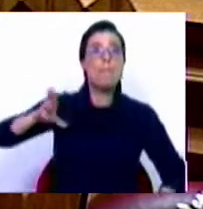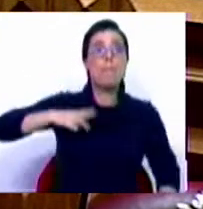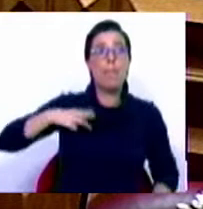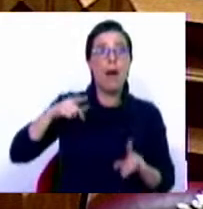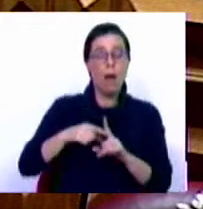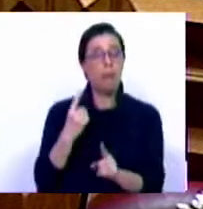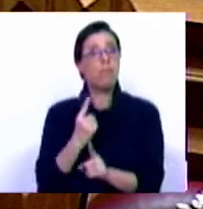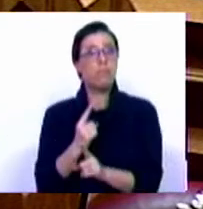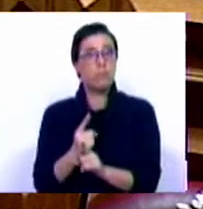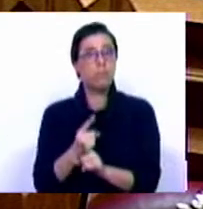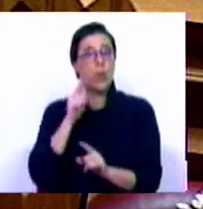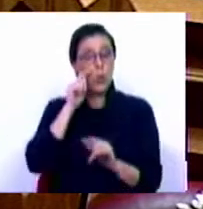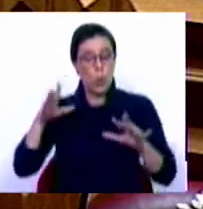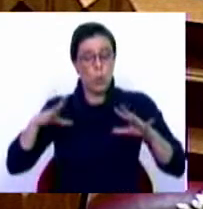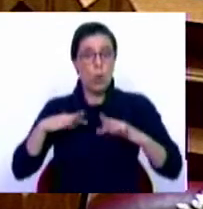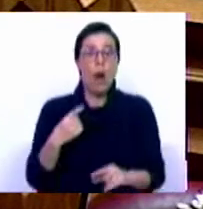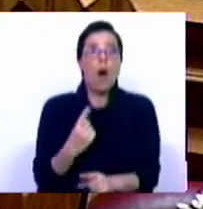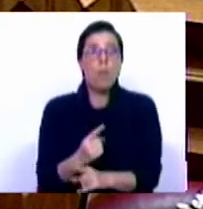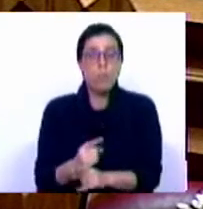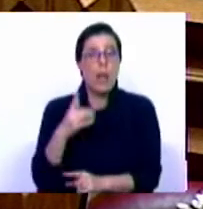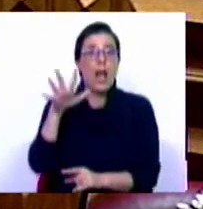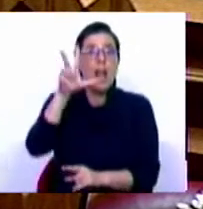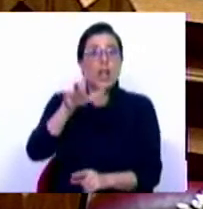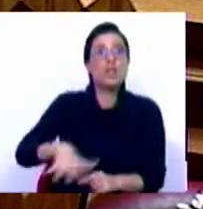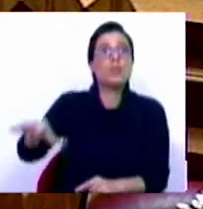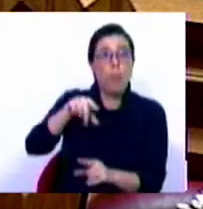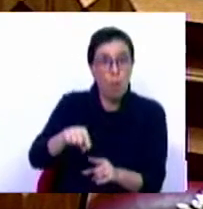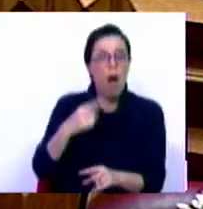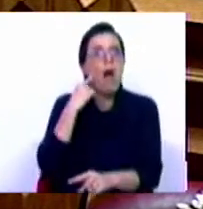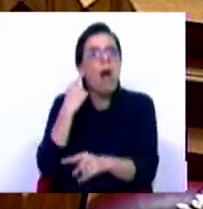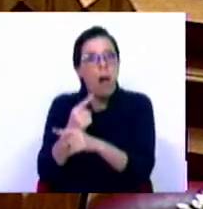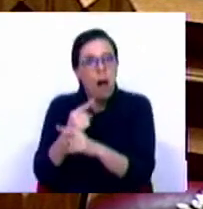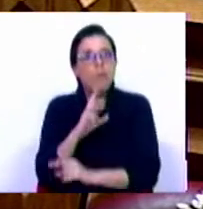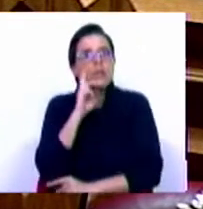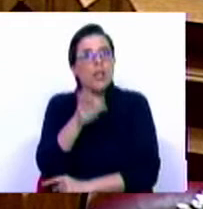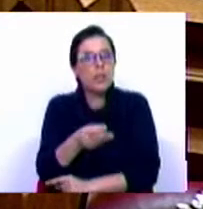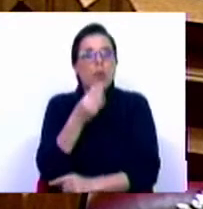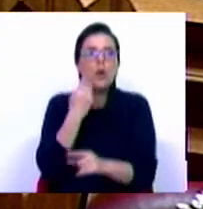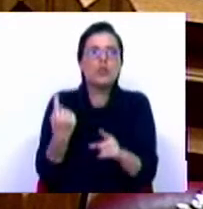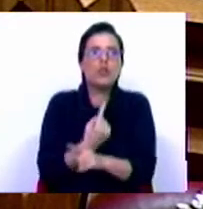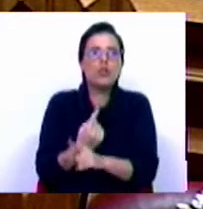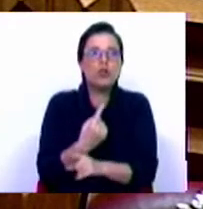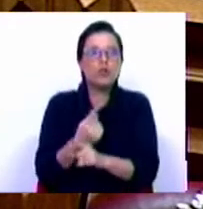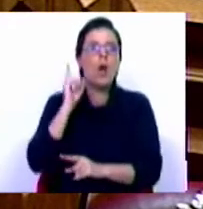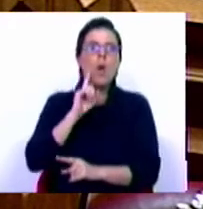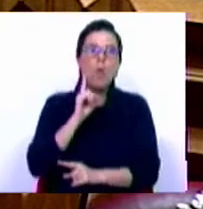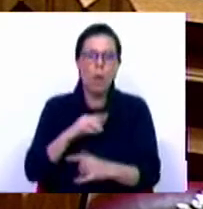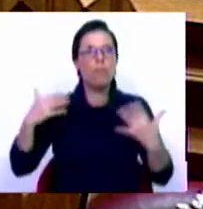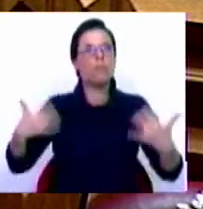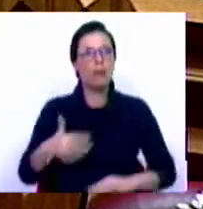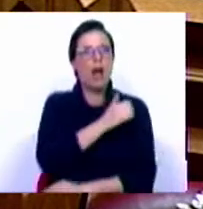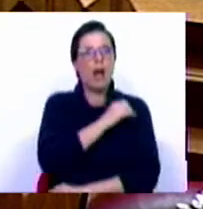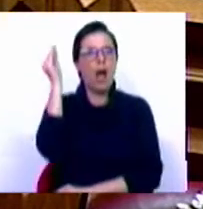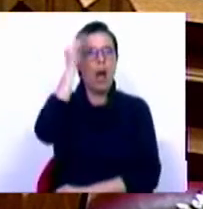que é também um ponto turístico da maior importância na Baixa Lisboeta e na manutenção de uma resposta gastronómica de grande qualidade que a